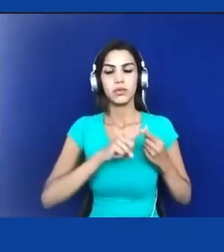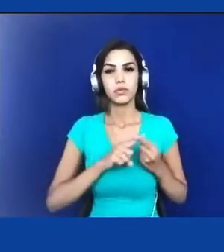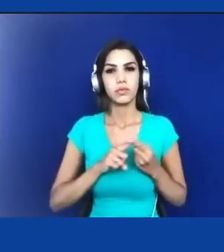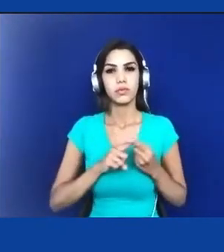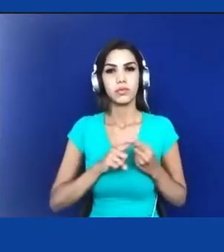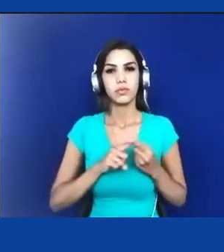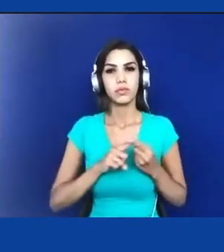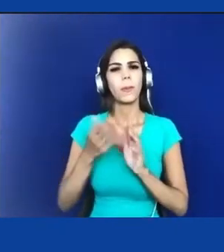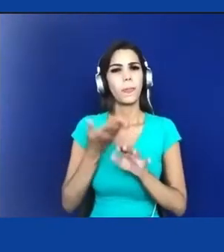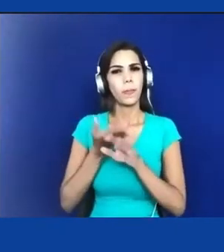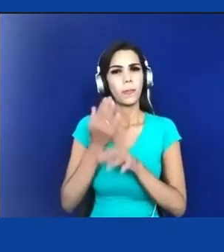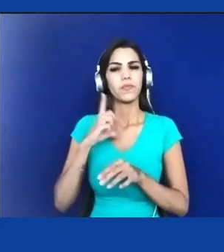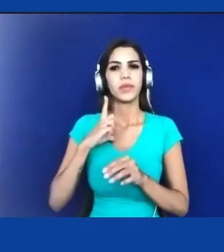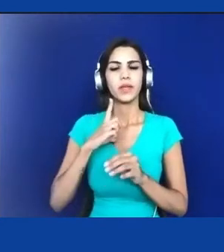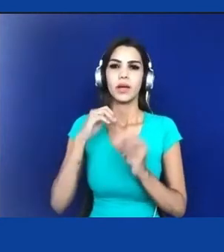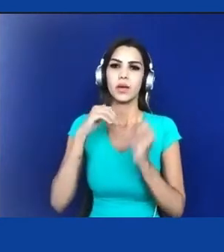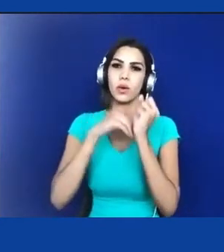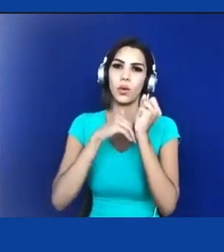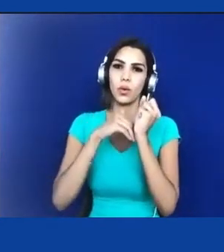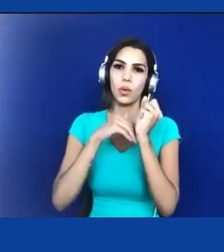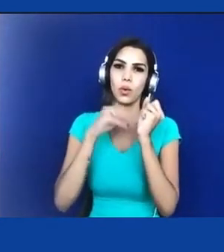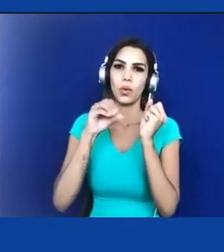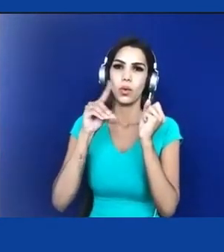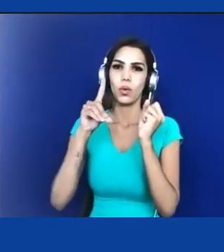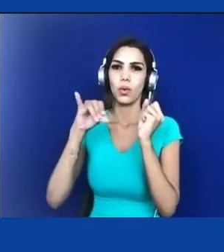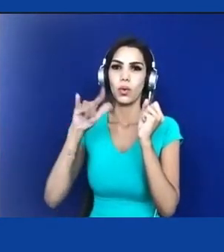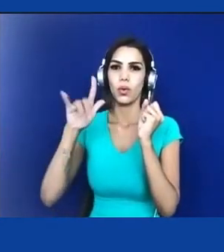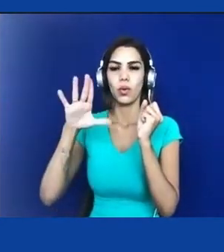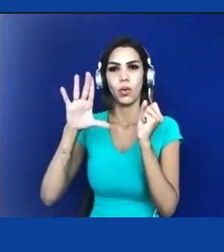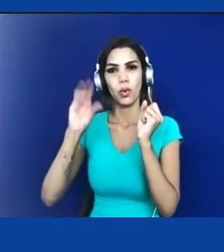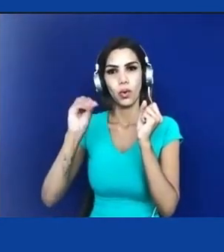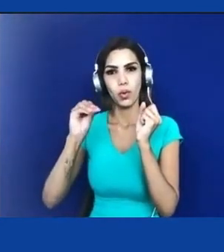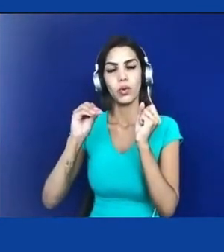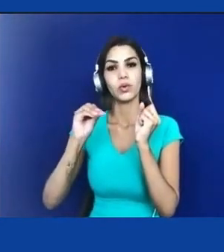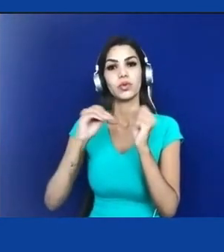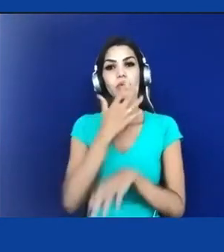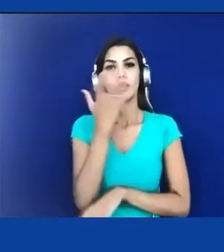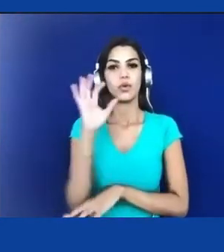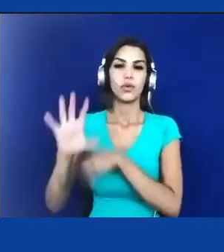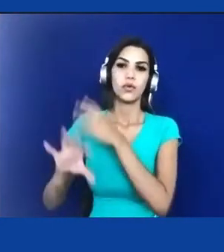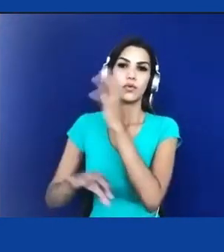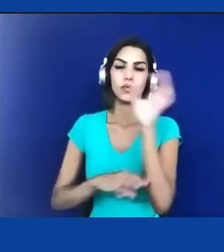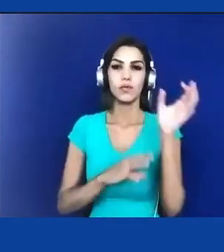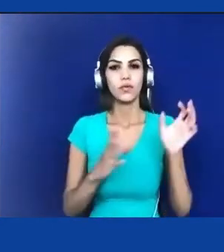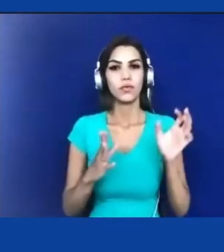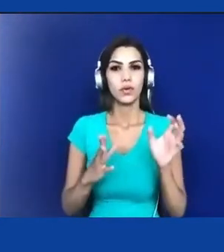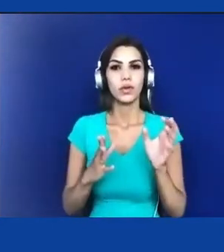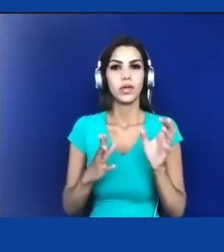florestal em vigor que datava de 1965 e cuja primeira versão era de 1934.